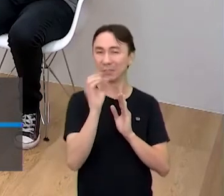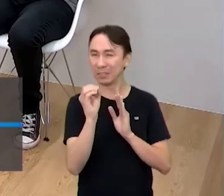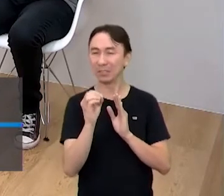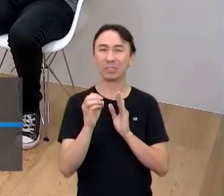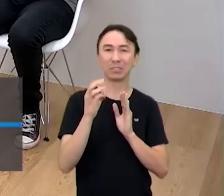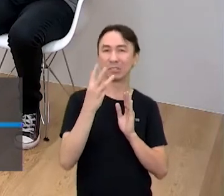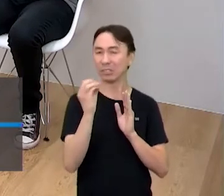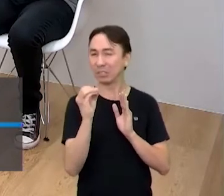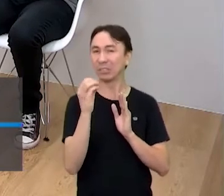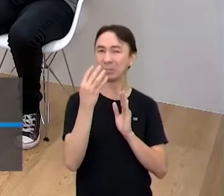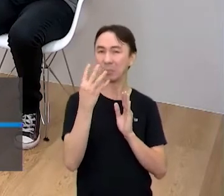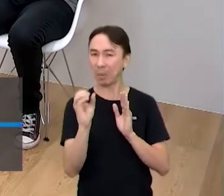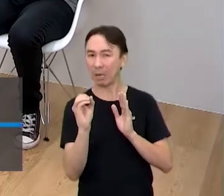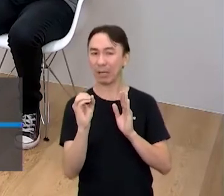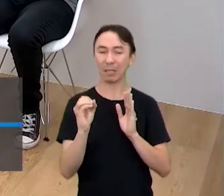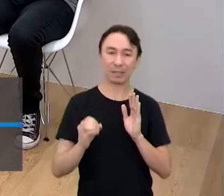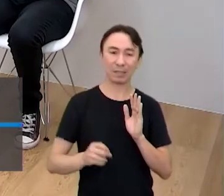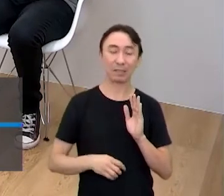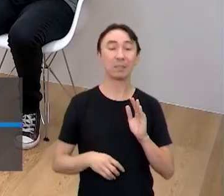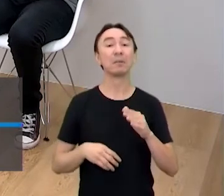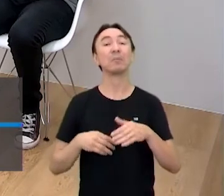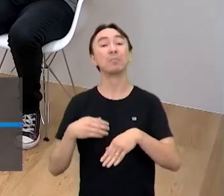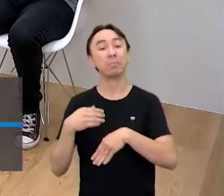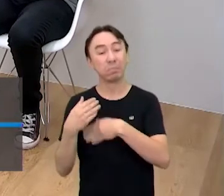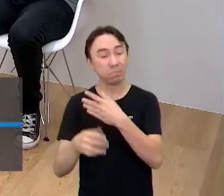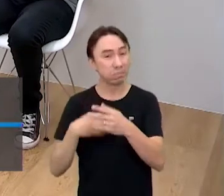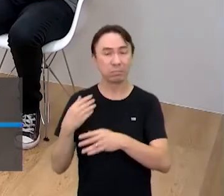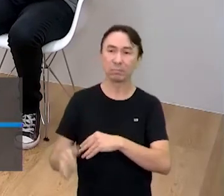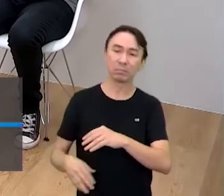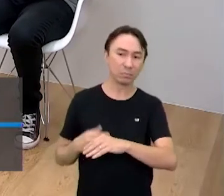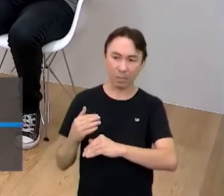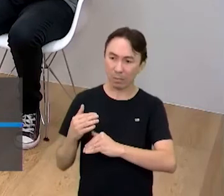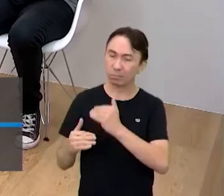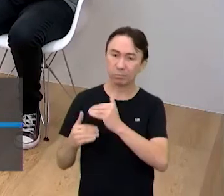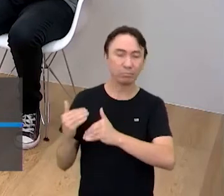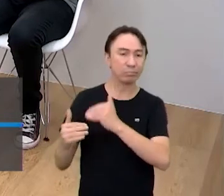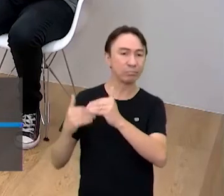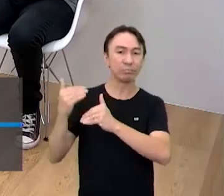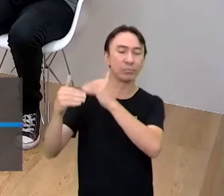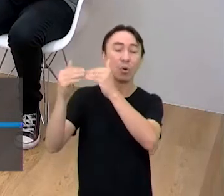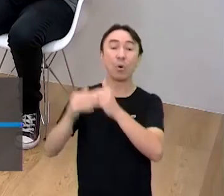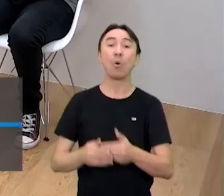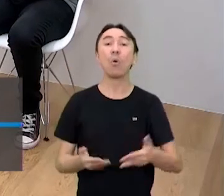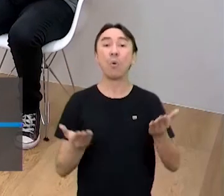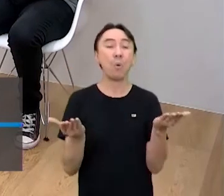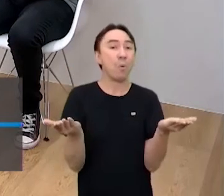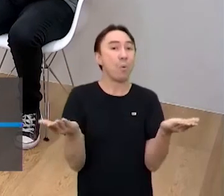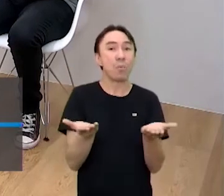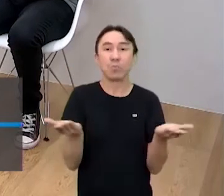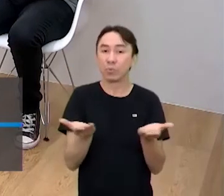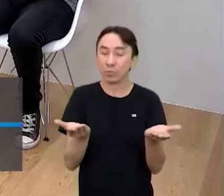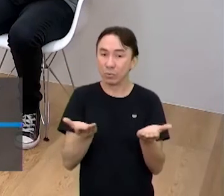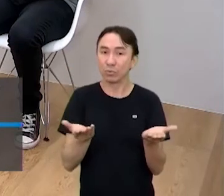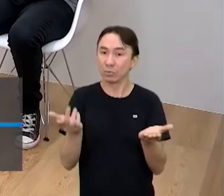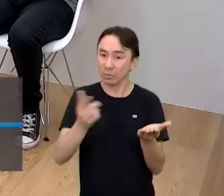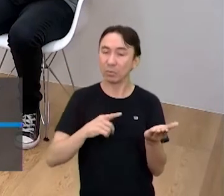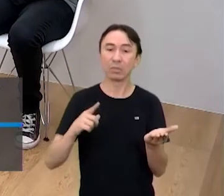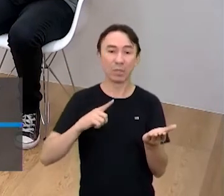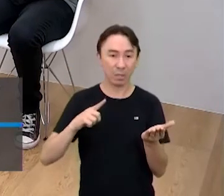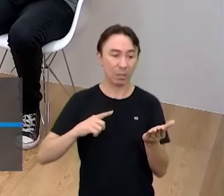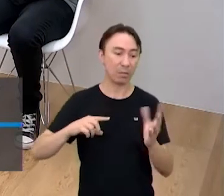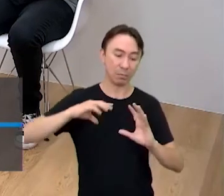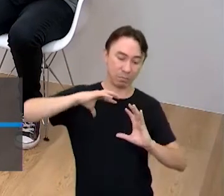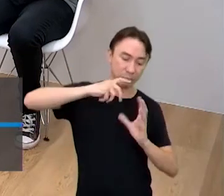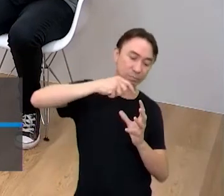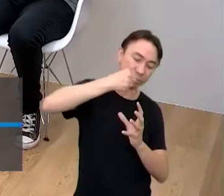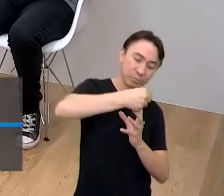40, que o Muay Thai passou a se desenvolver e hoje ele é uma luta que é praticada no mundo inteiro. Então, é